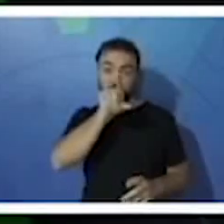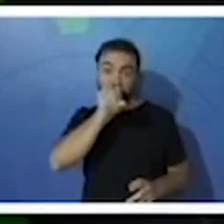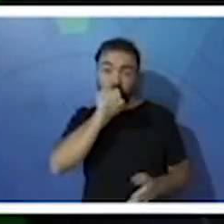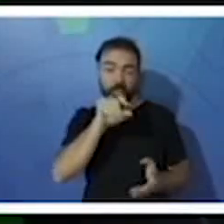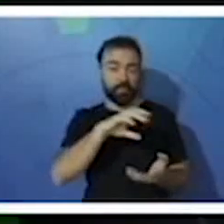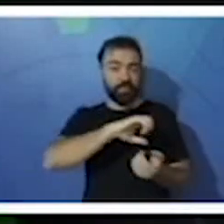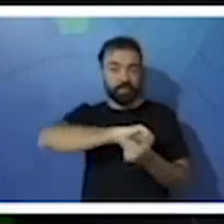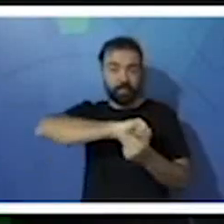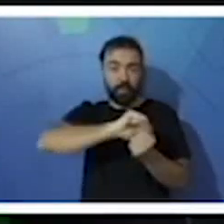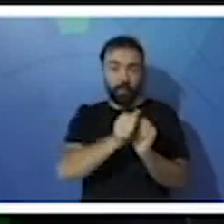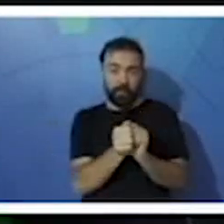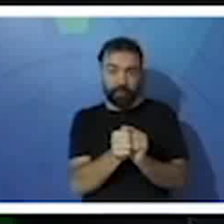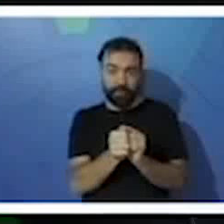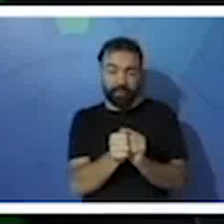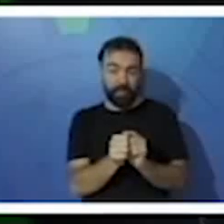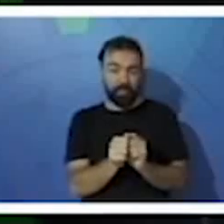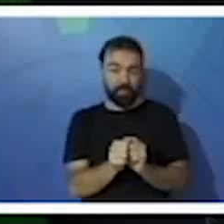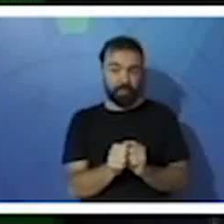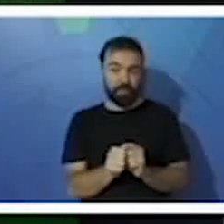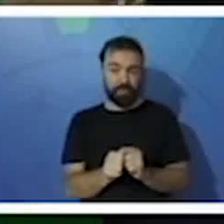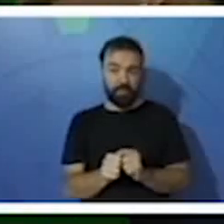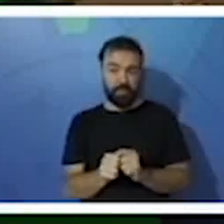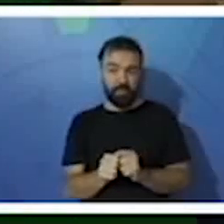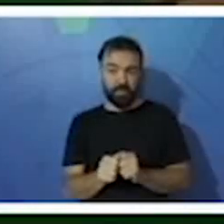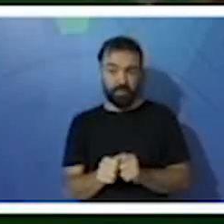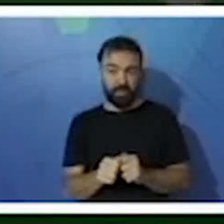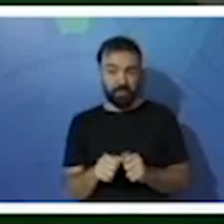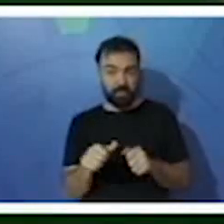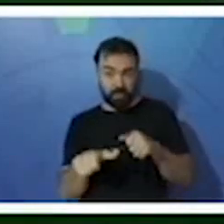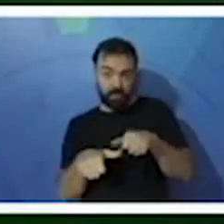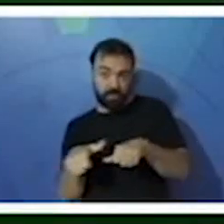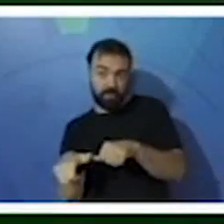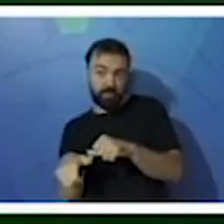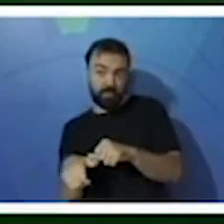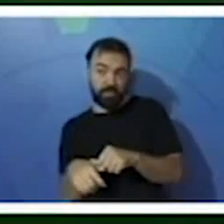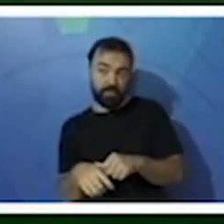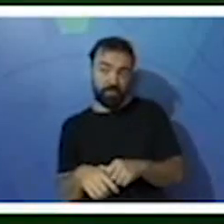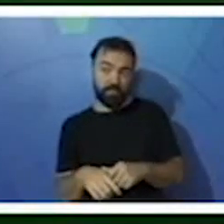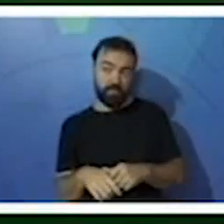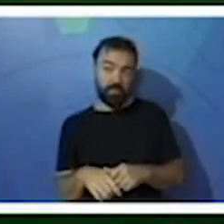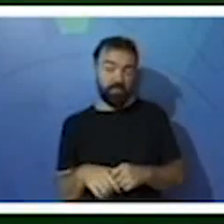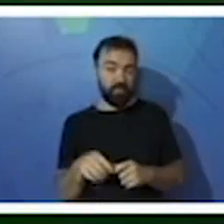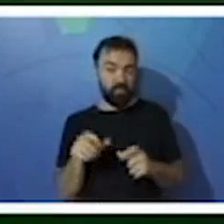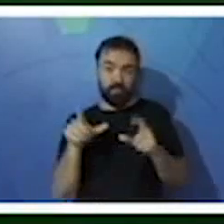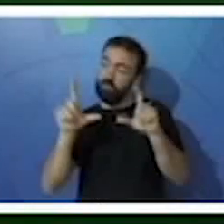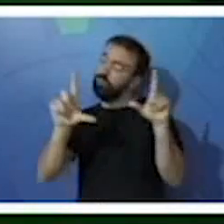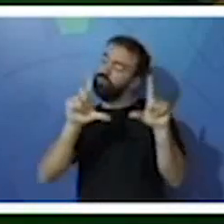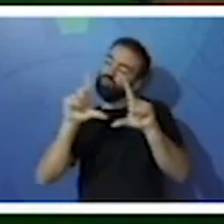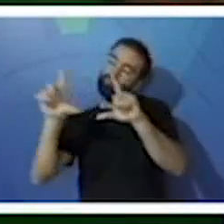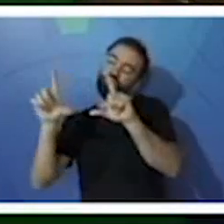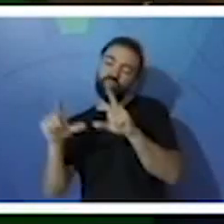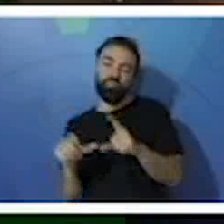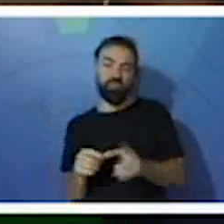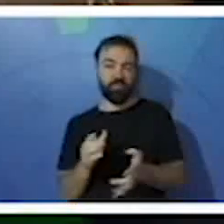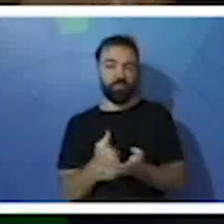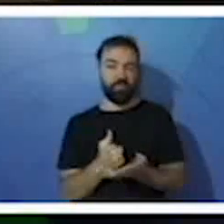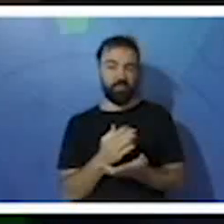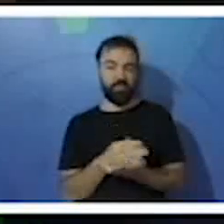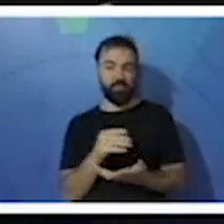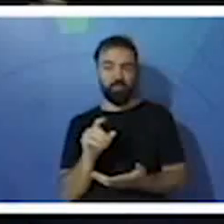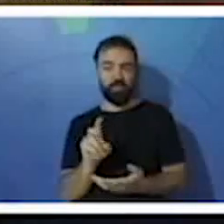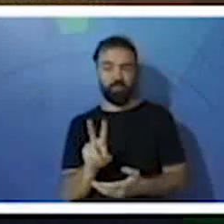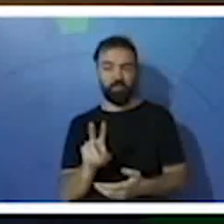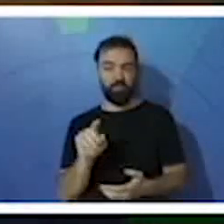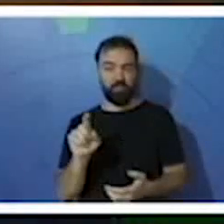trabalhar na unidade 14, adaptação das aves e observar imagens, página 215,